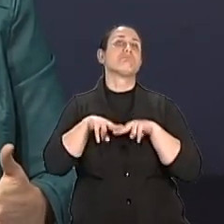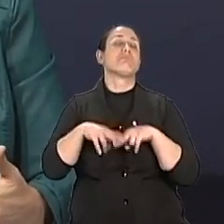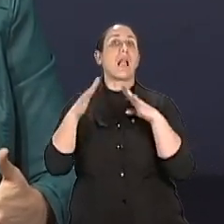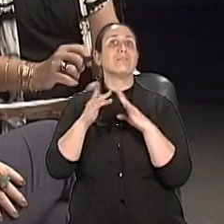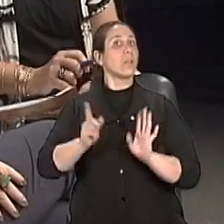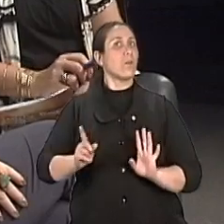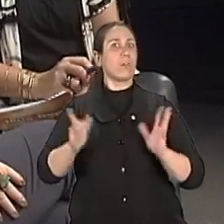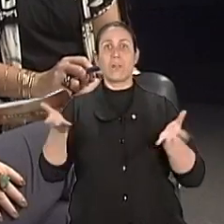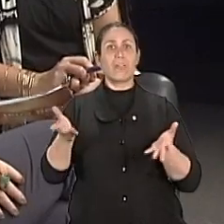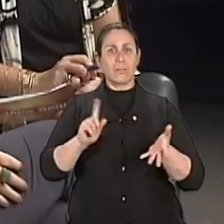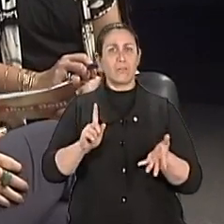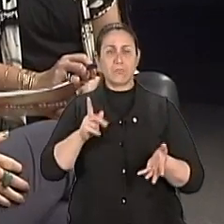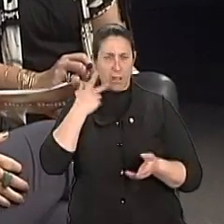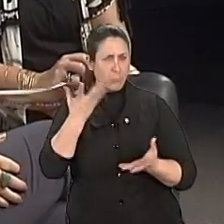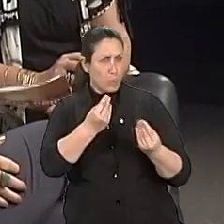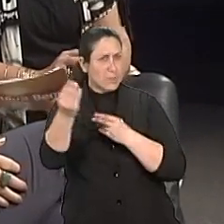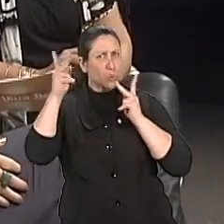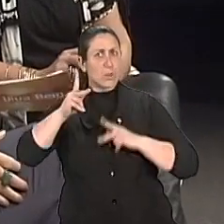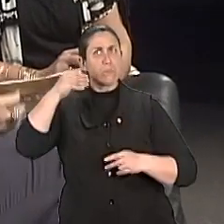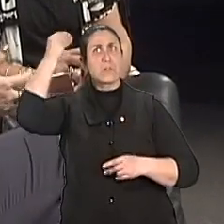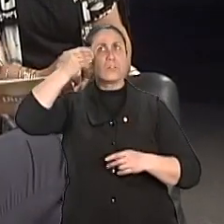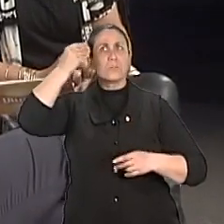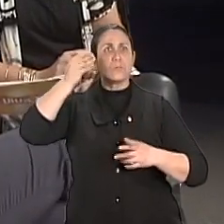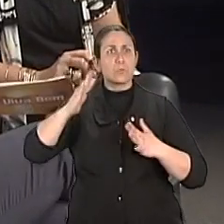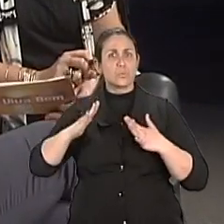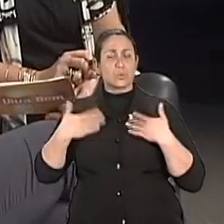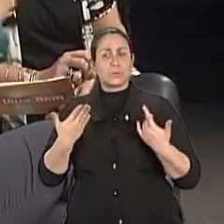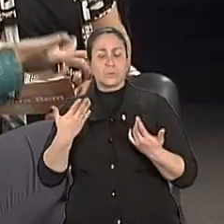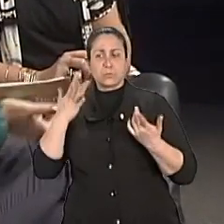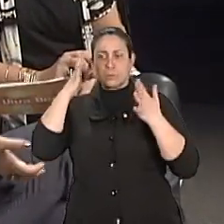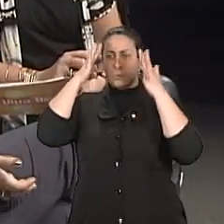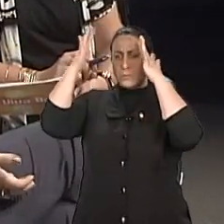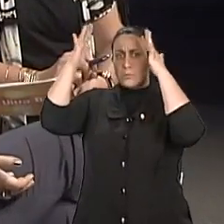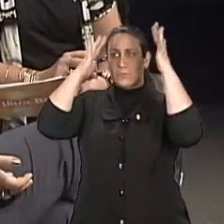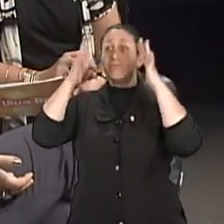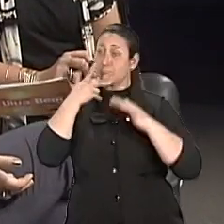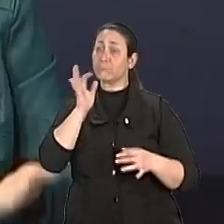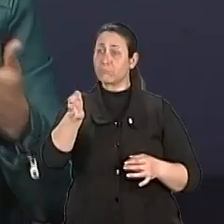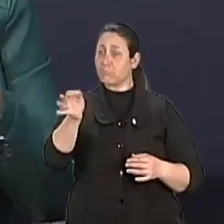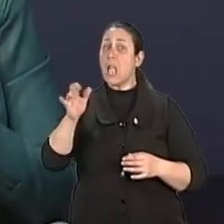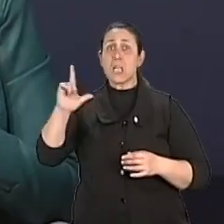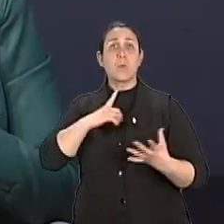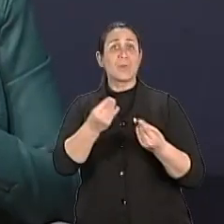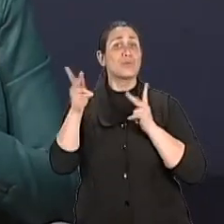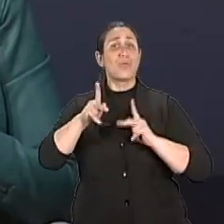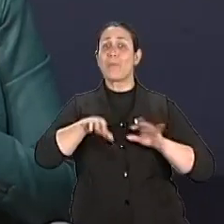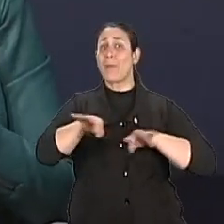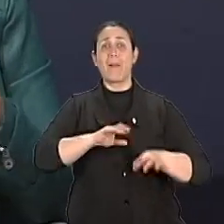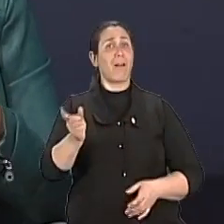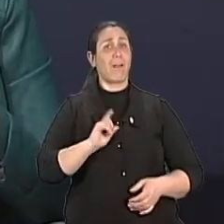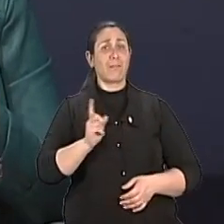né? E assusta a psique das pessoas? Assusta as pessoas? Assusta e as pessoas têm que estar preparadas para isso. Porque hoje nós